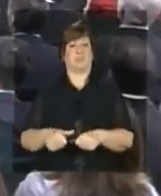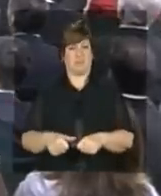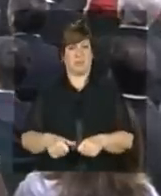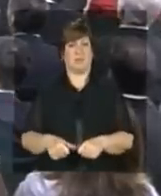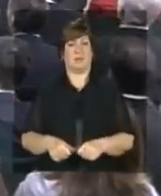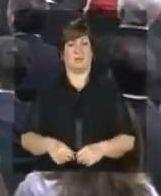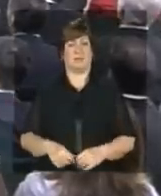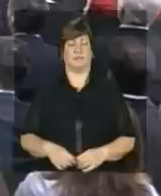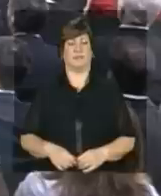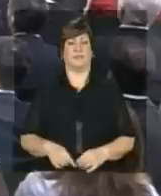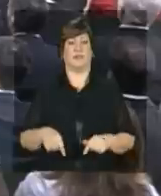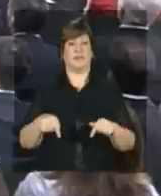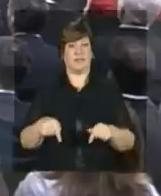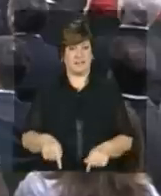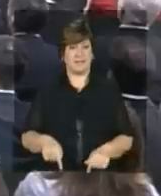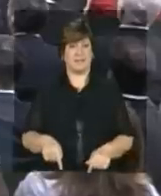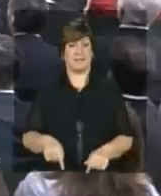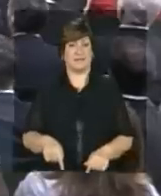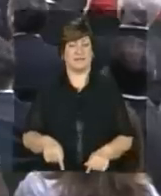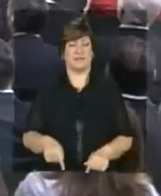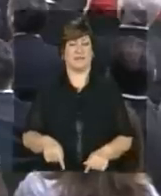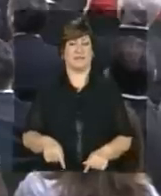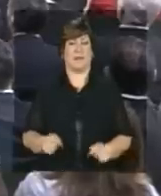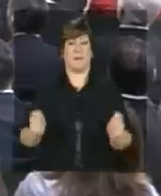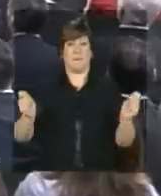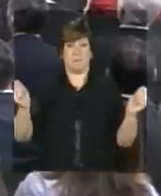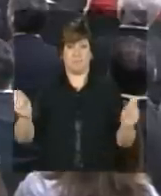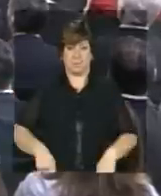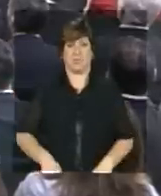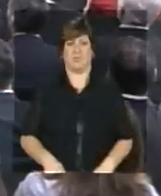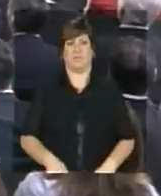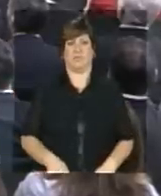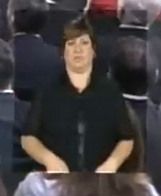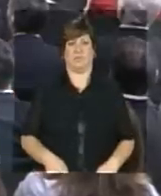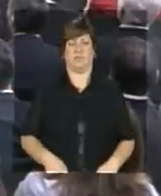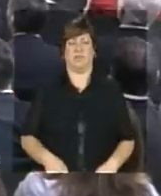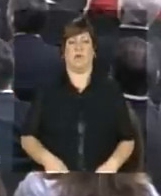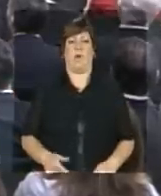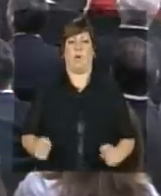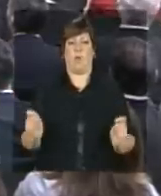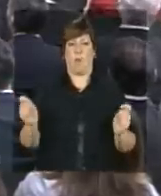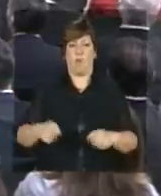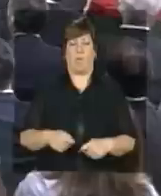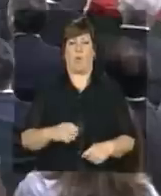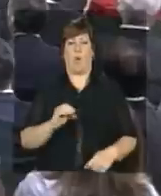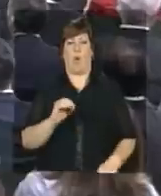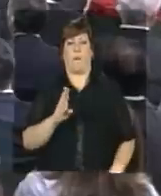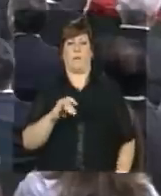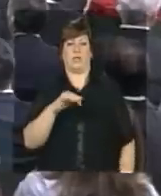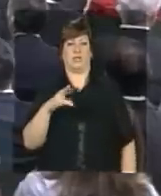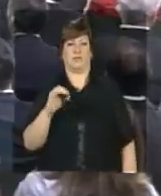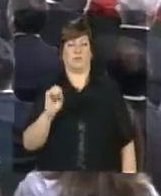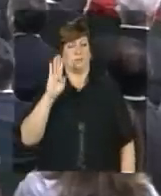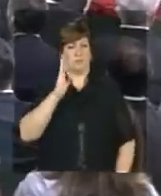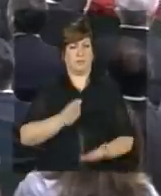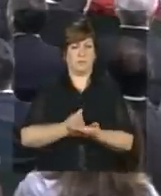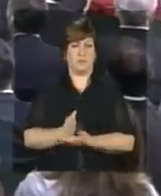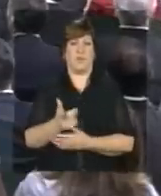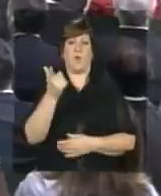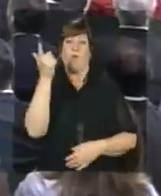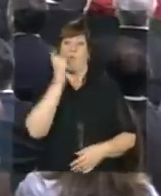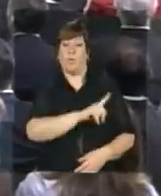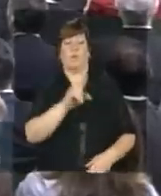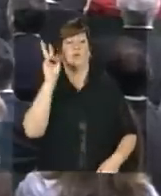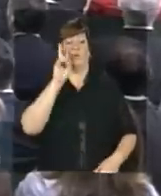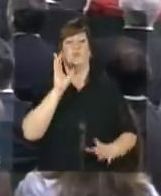esta esse potencial essas condições objetivas essa conquista da